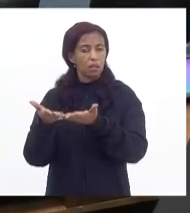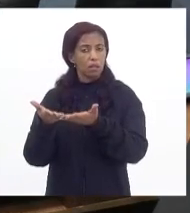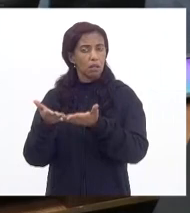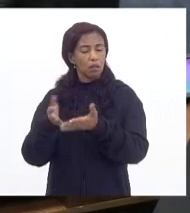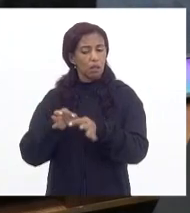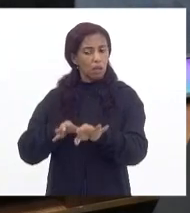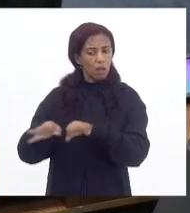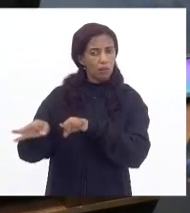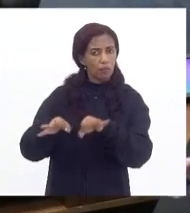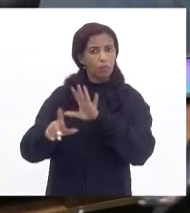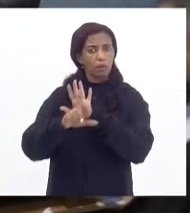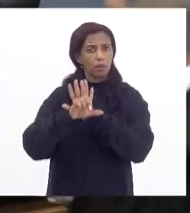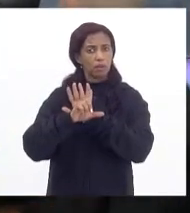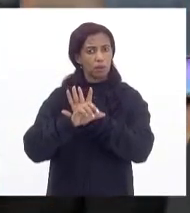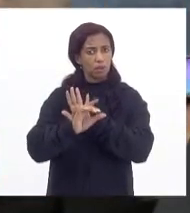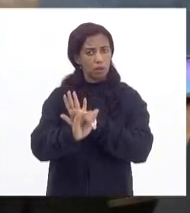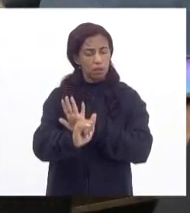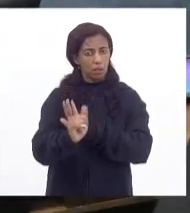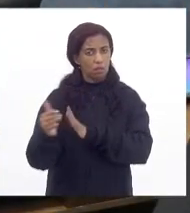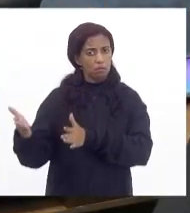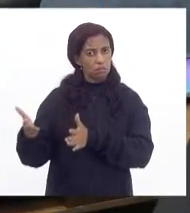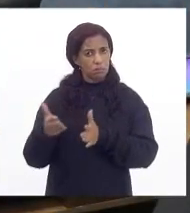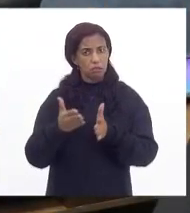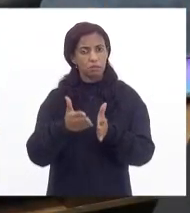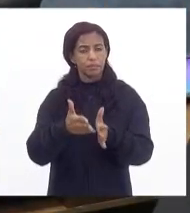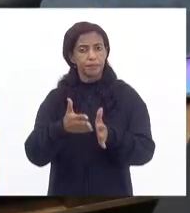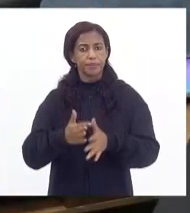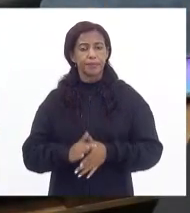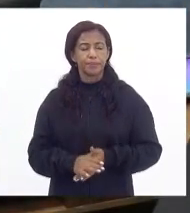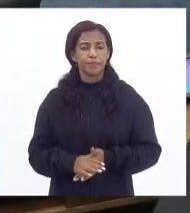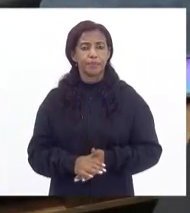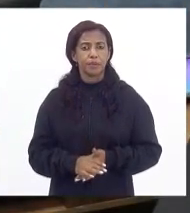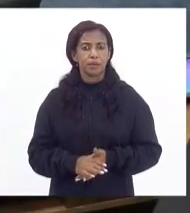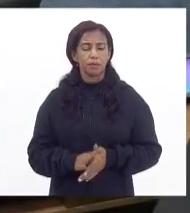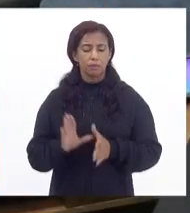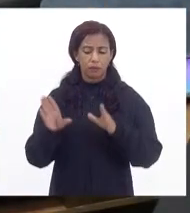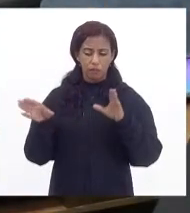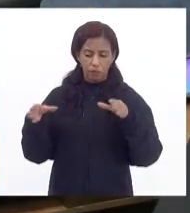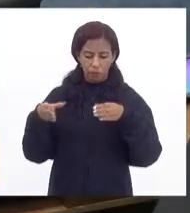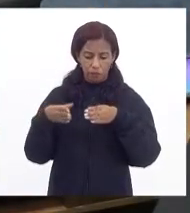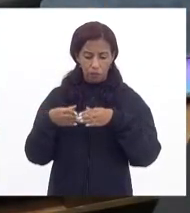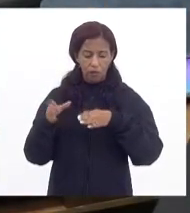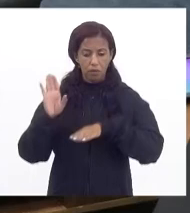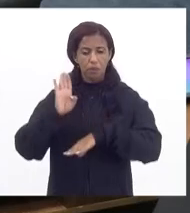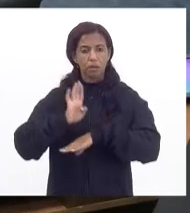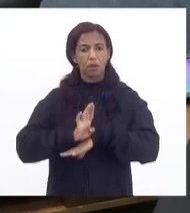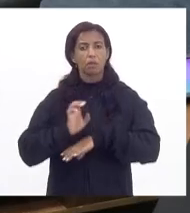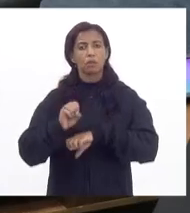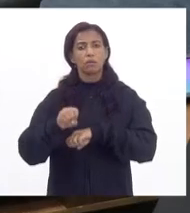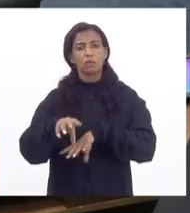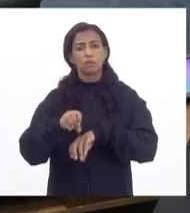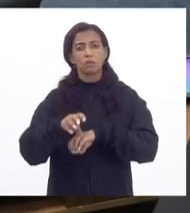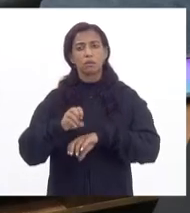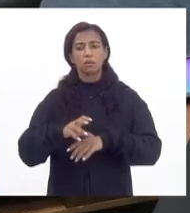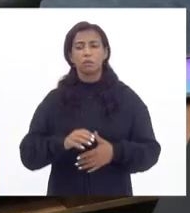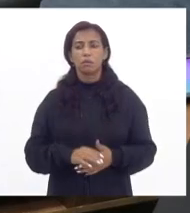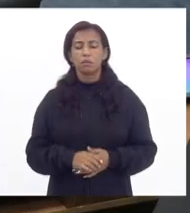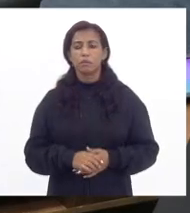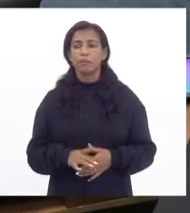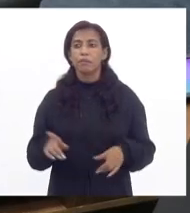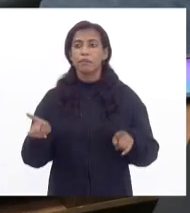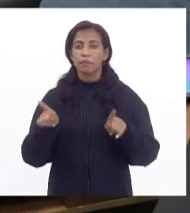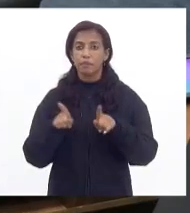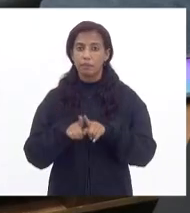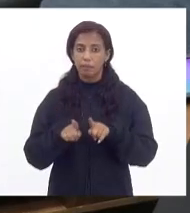operante dessa lei passa, obviamente, pelo Conselho Estadual de Educação e também